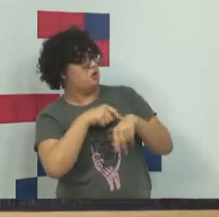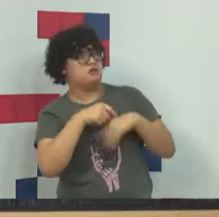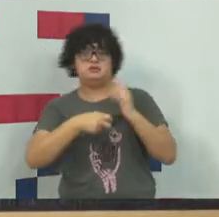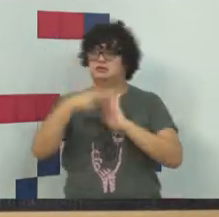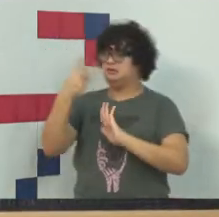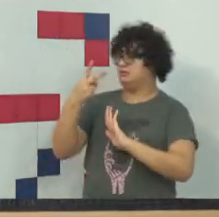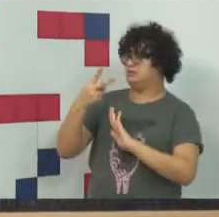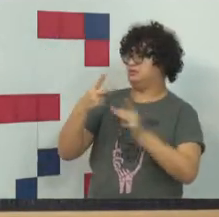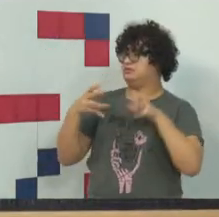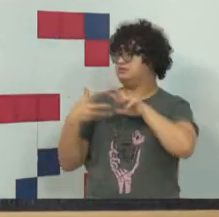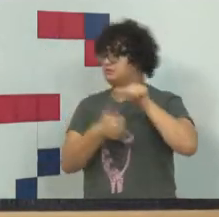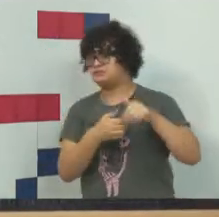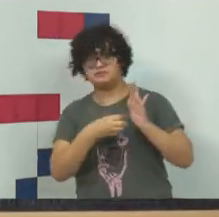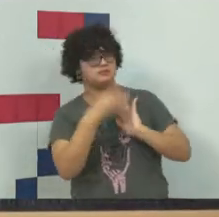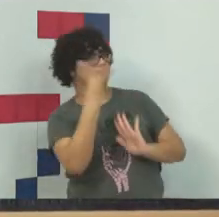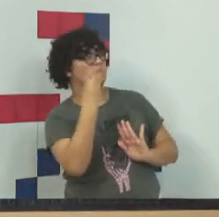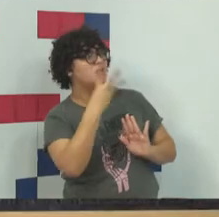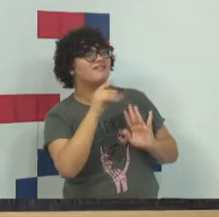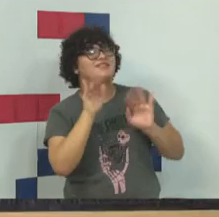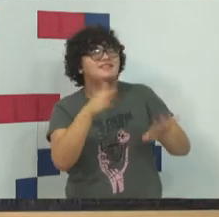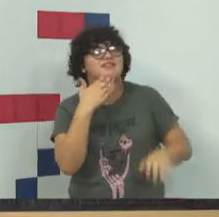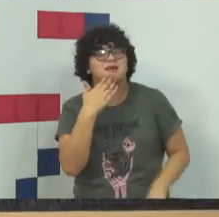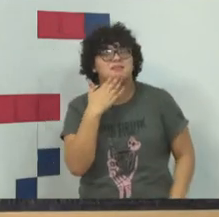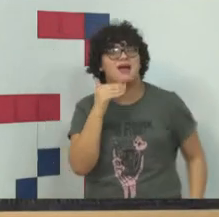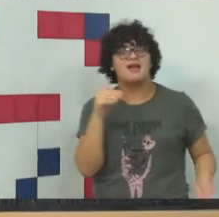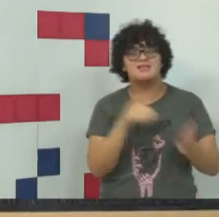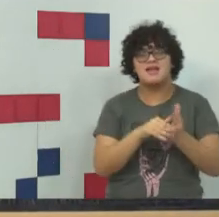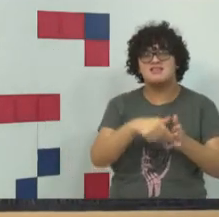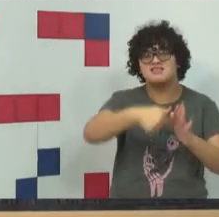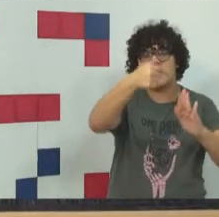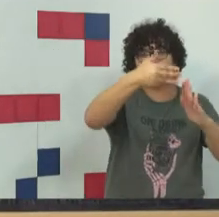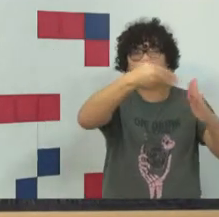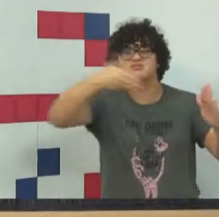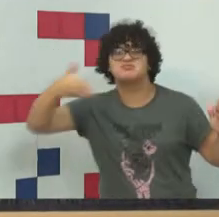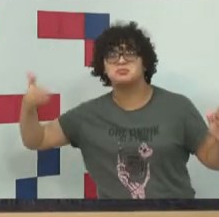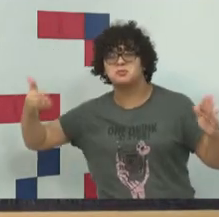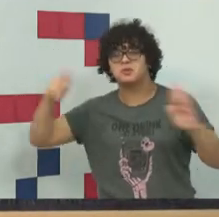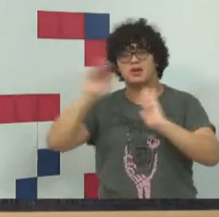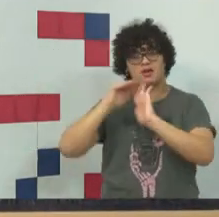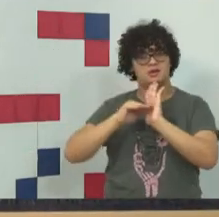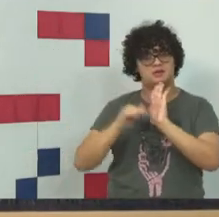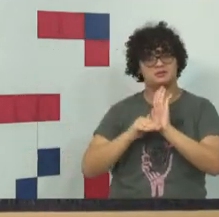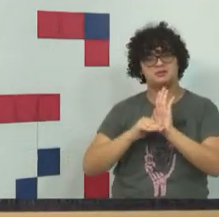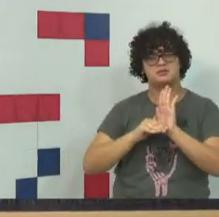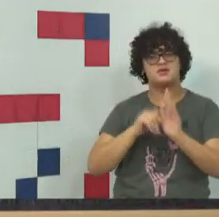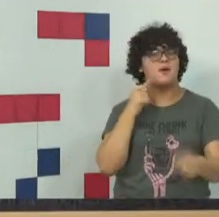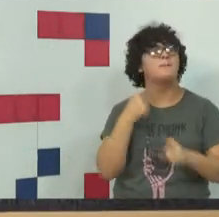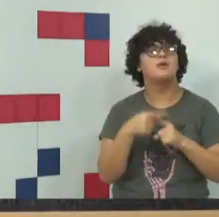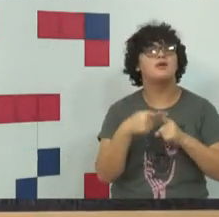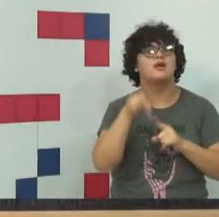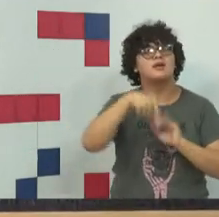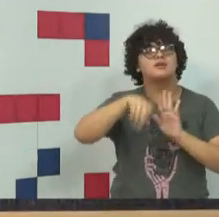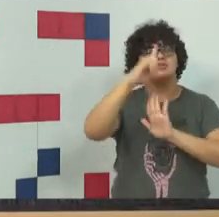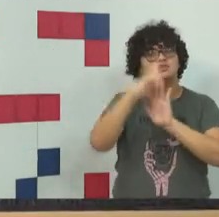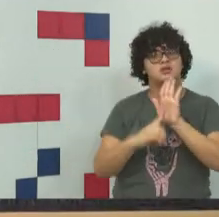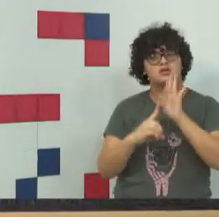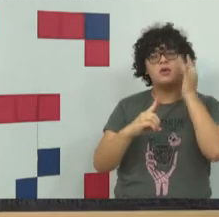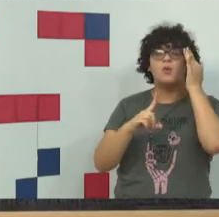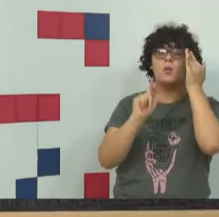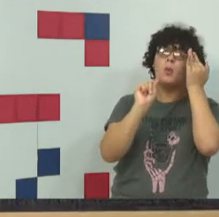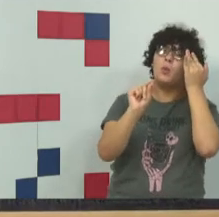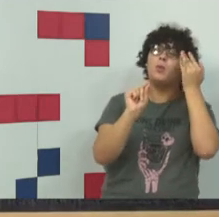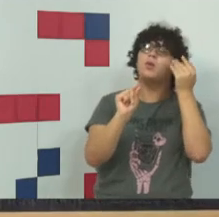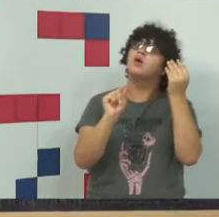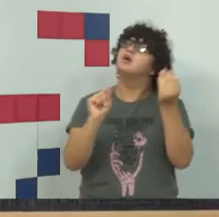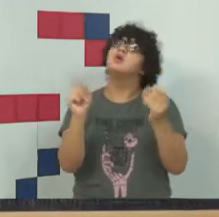terceira dimensão. Há quem diga que já temos o de sétima dimensão. Porque os direitos não